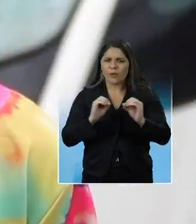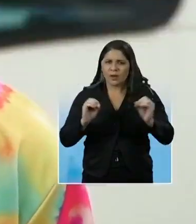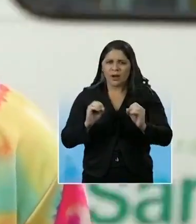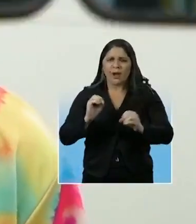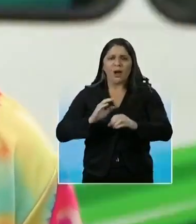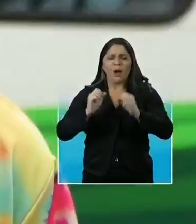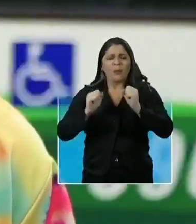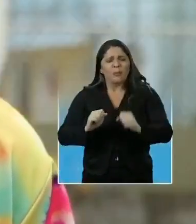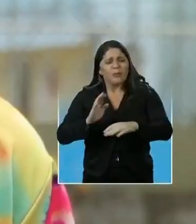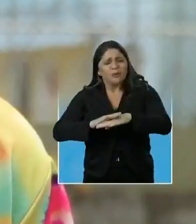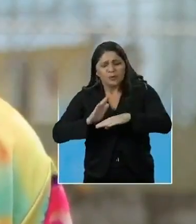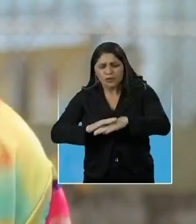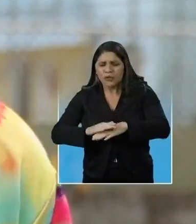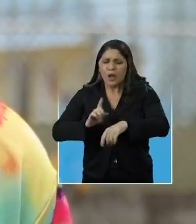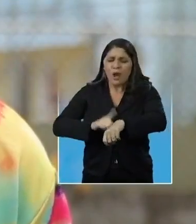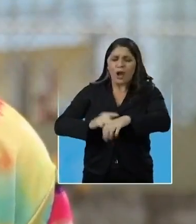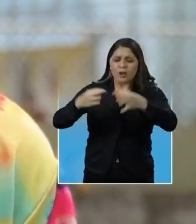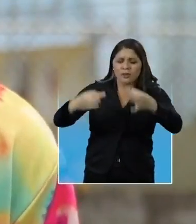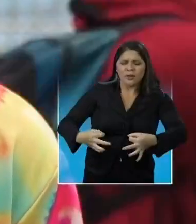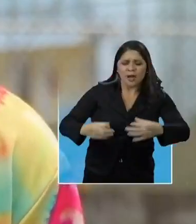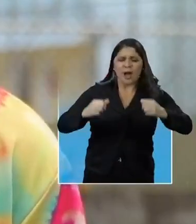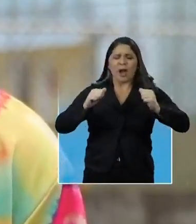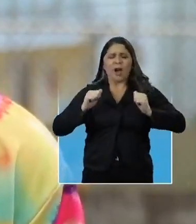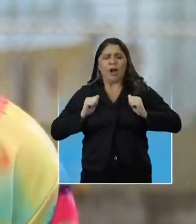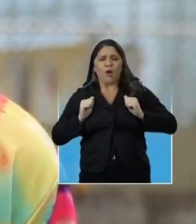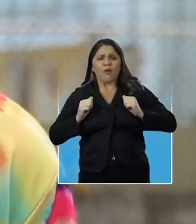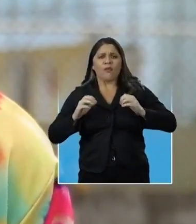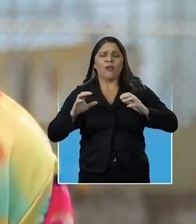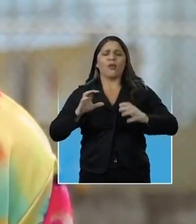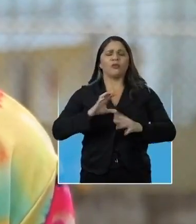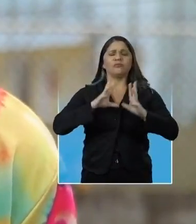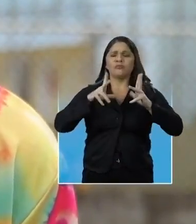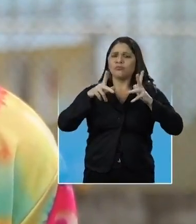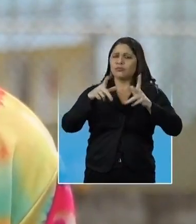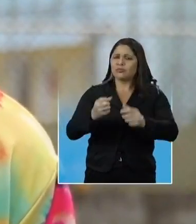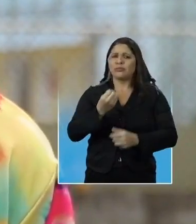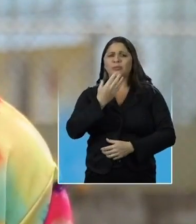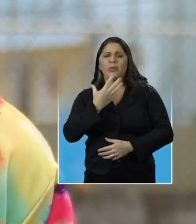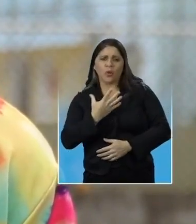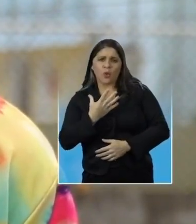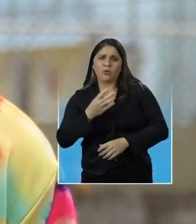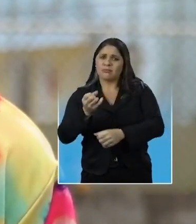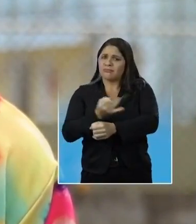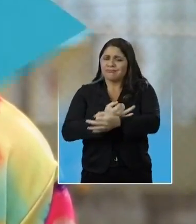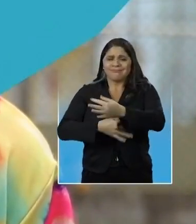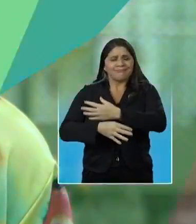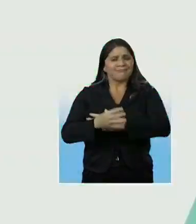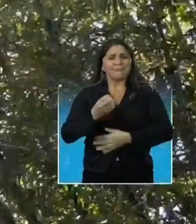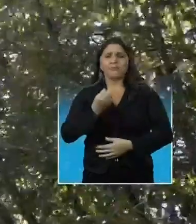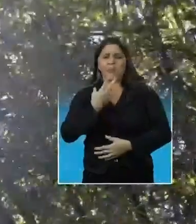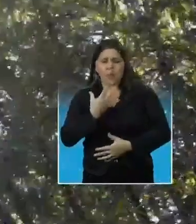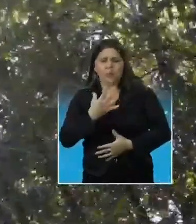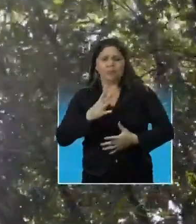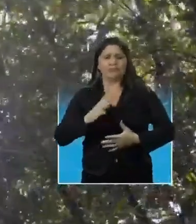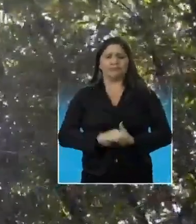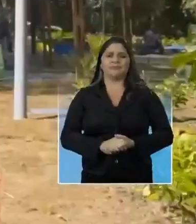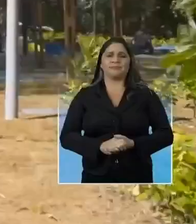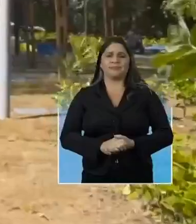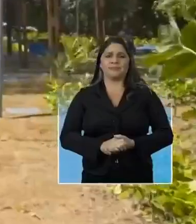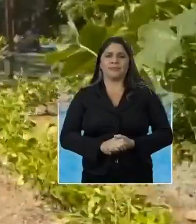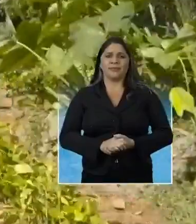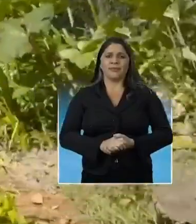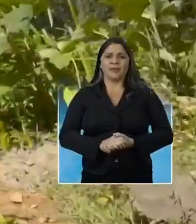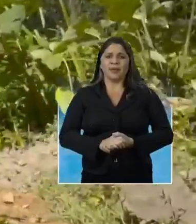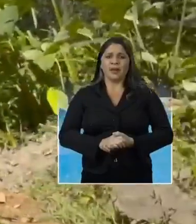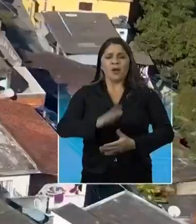chamá-los na hora certa, poder ter um conforto, isso para mim é tudo. A sensação é inimaginável. Além da